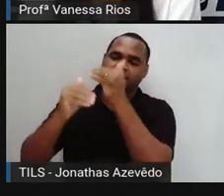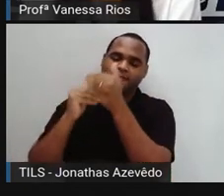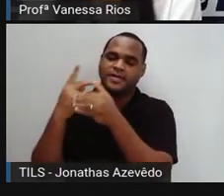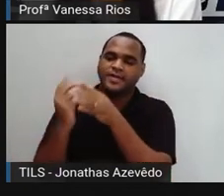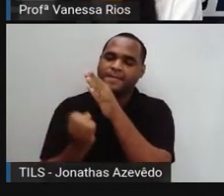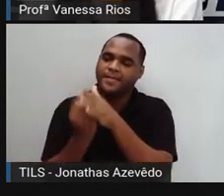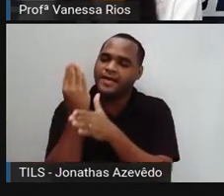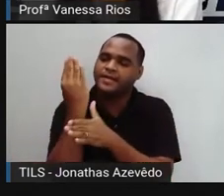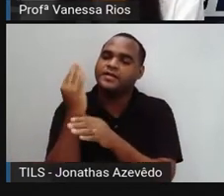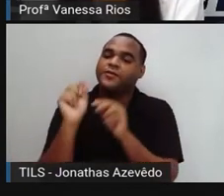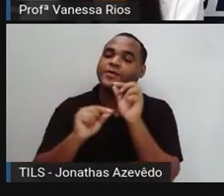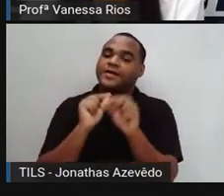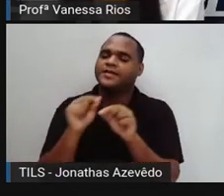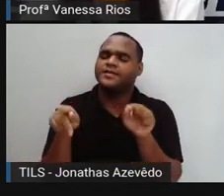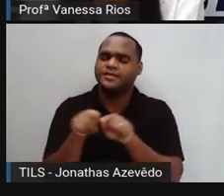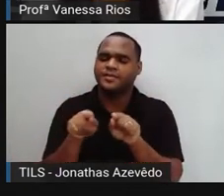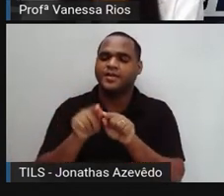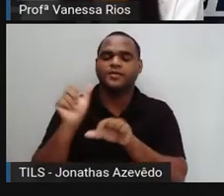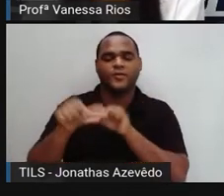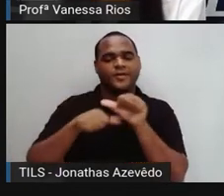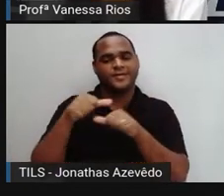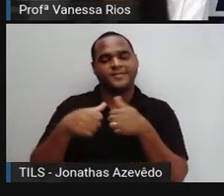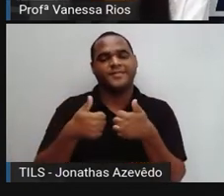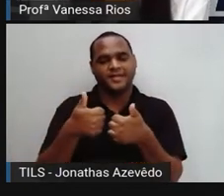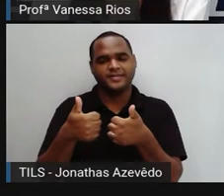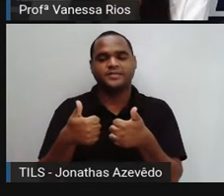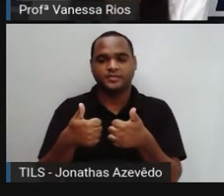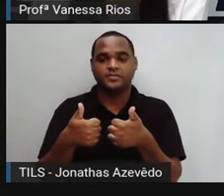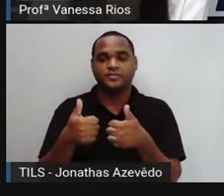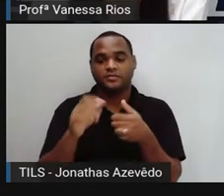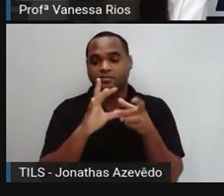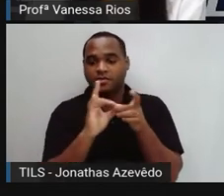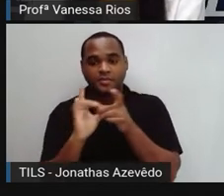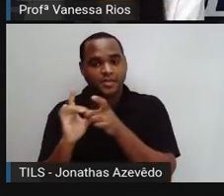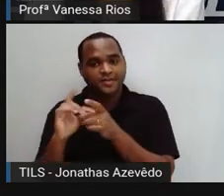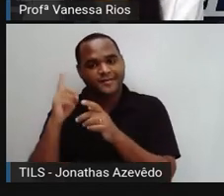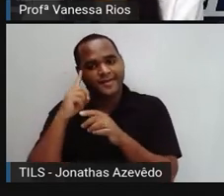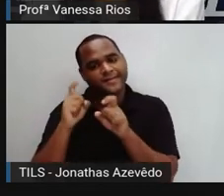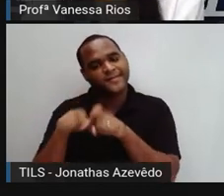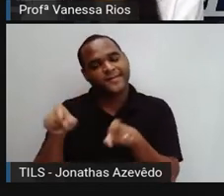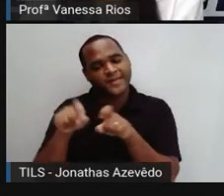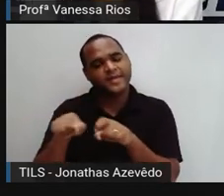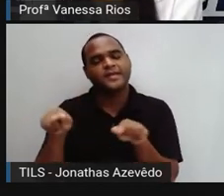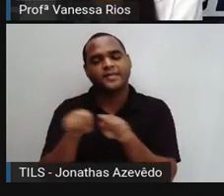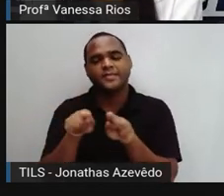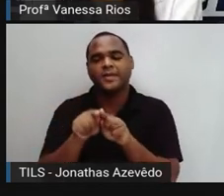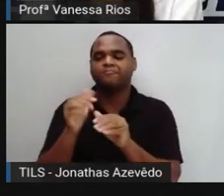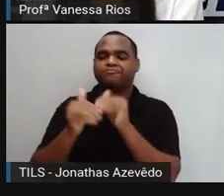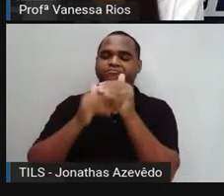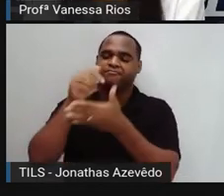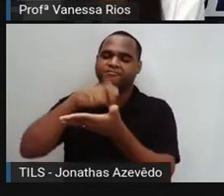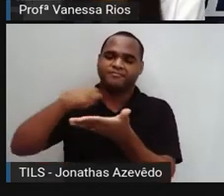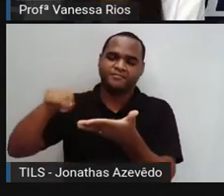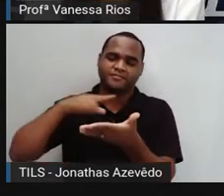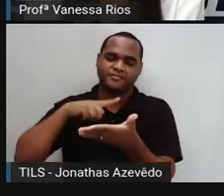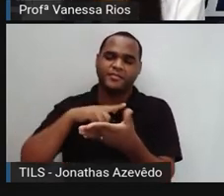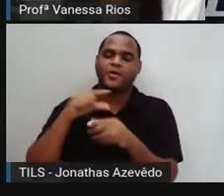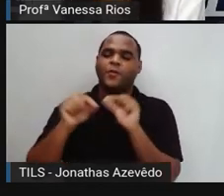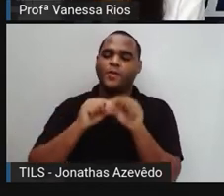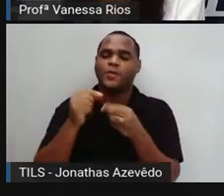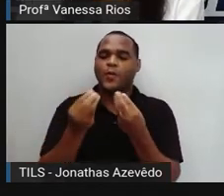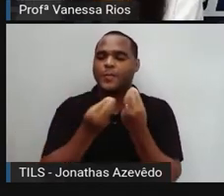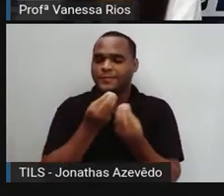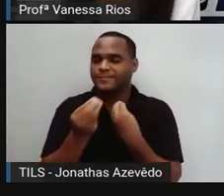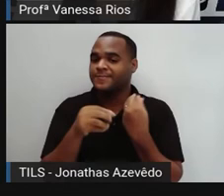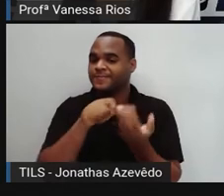escrever também se modificasse. Não só em relação às máquinas, mas também ao processo de escrito feito pelas nossas